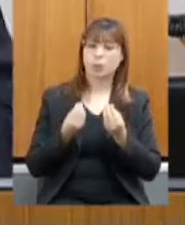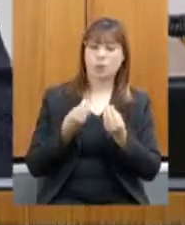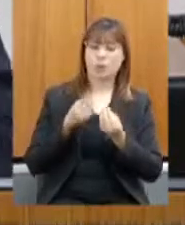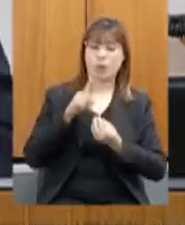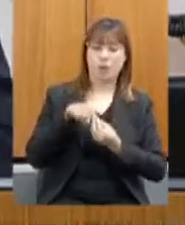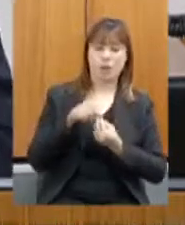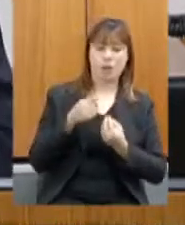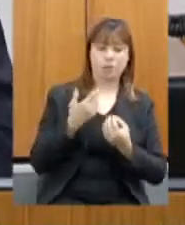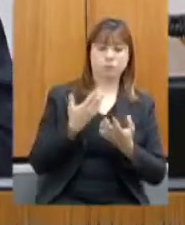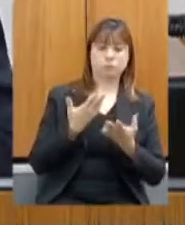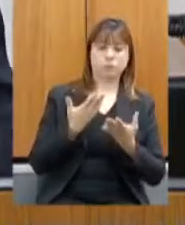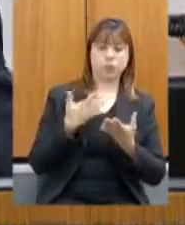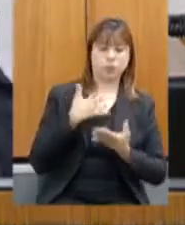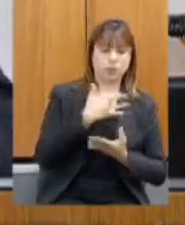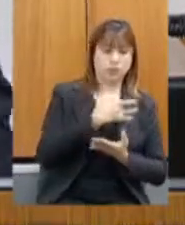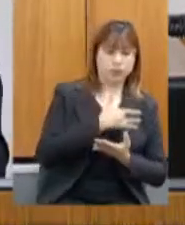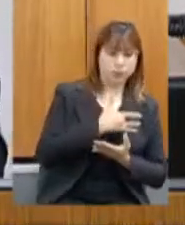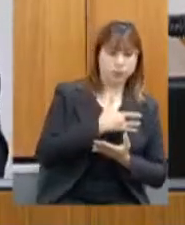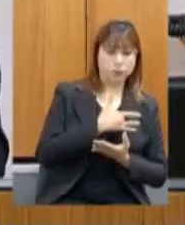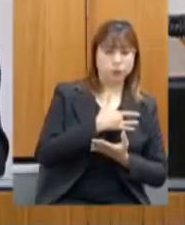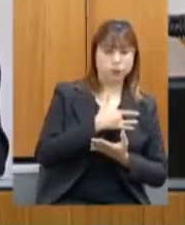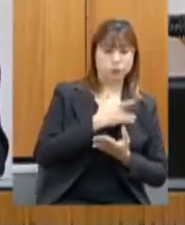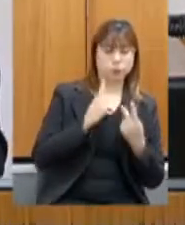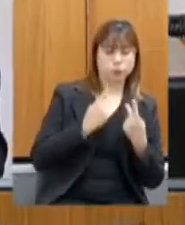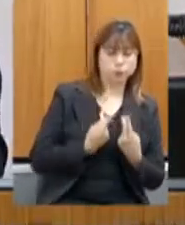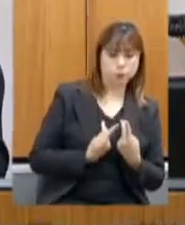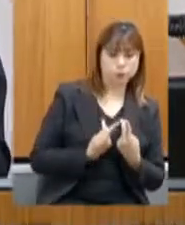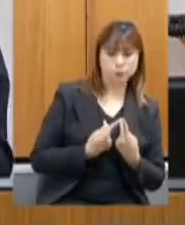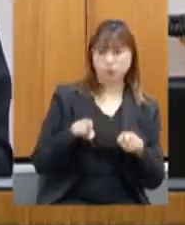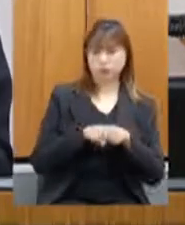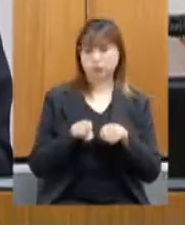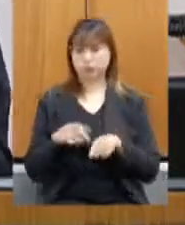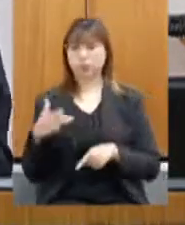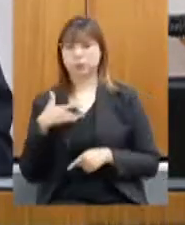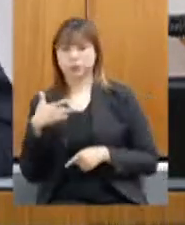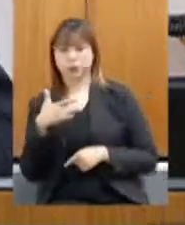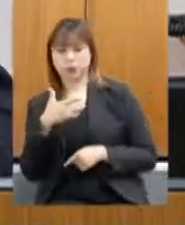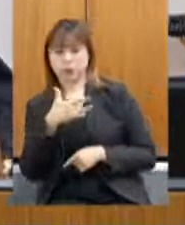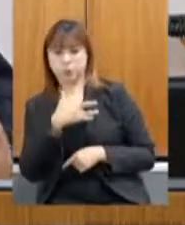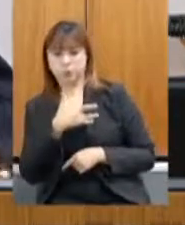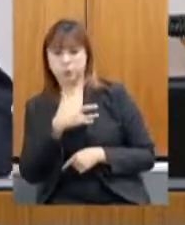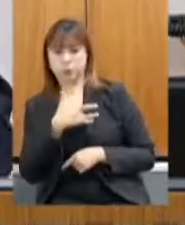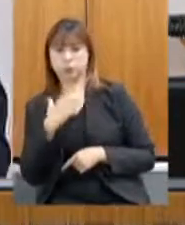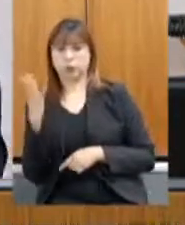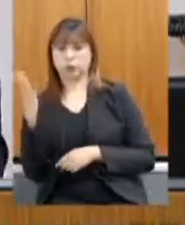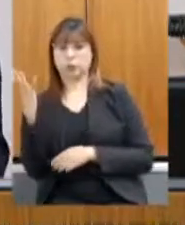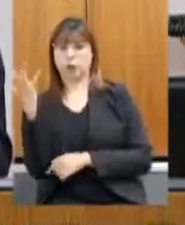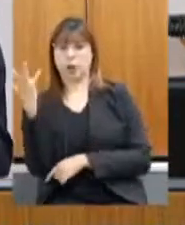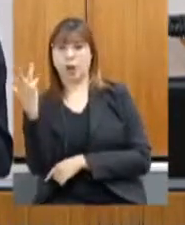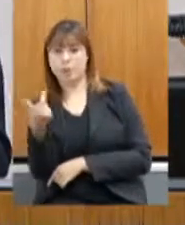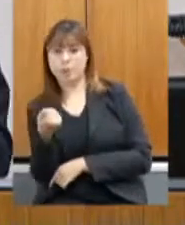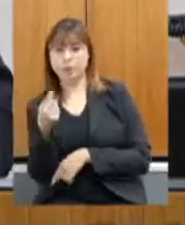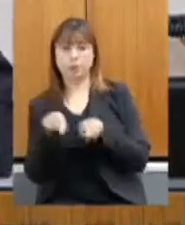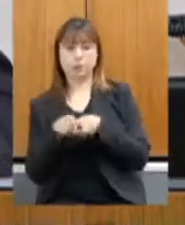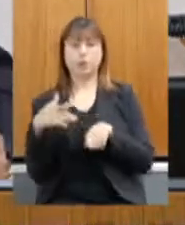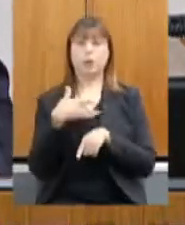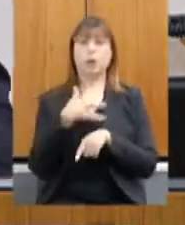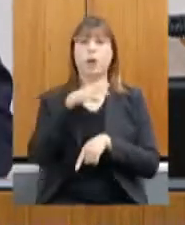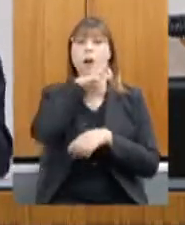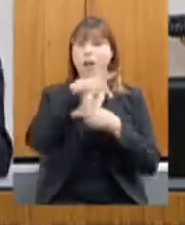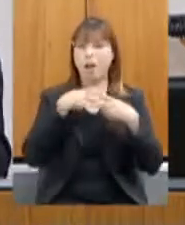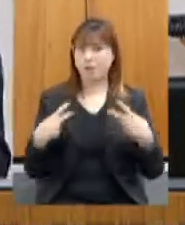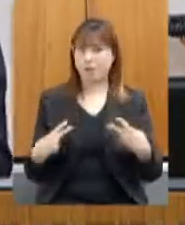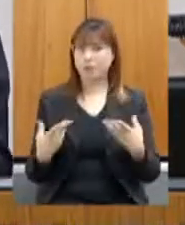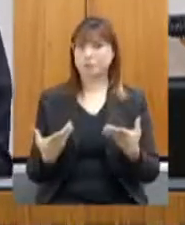a saúde animal e a saúde ambiental. Em face da possibilidade que essa pandemia